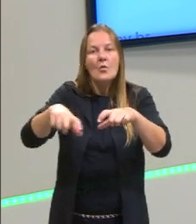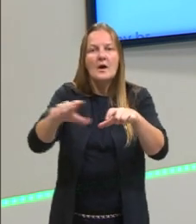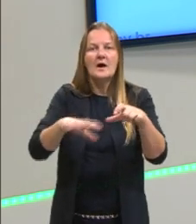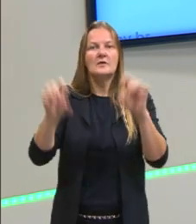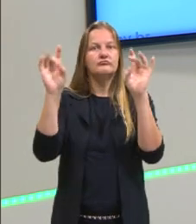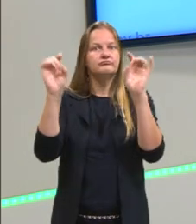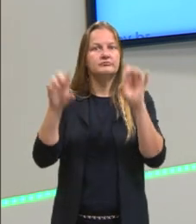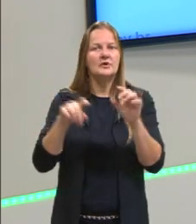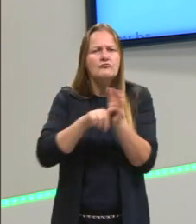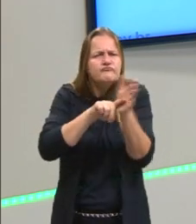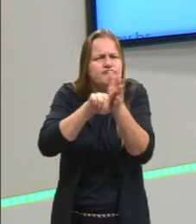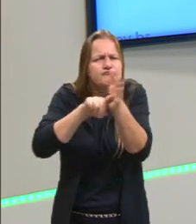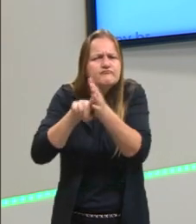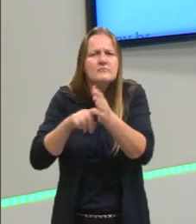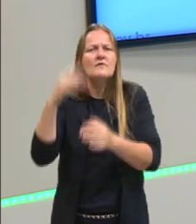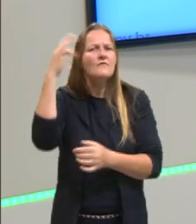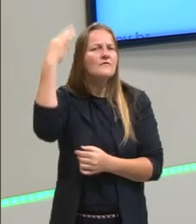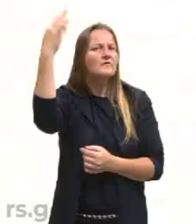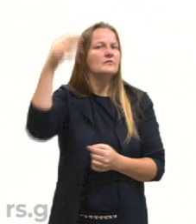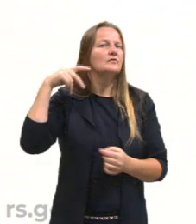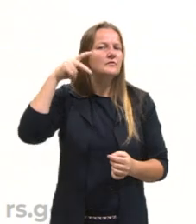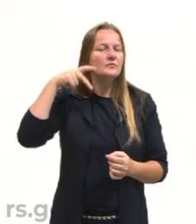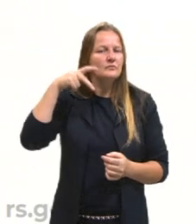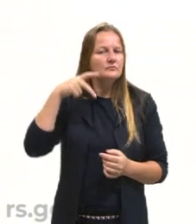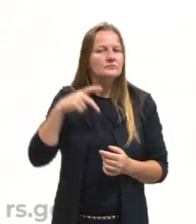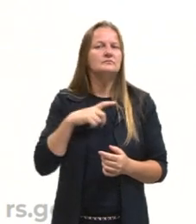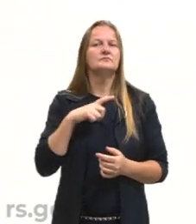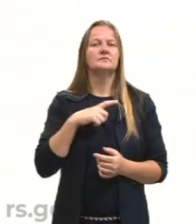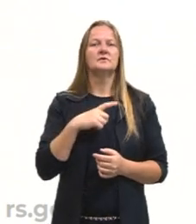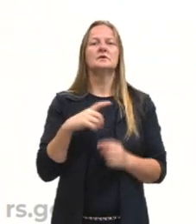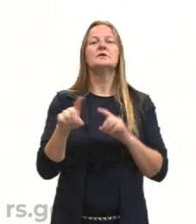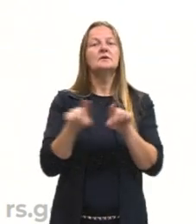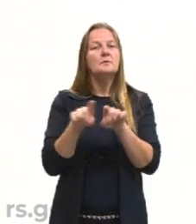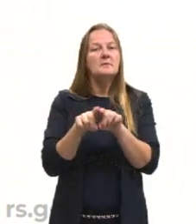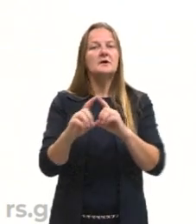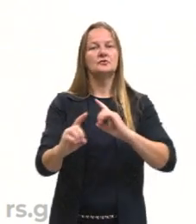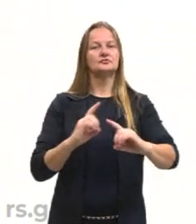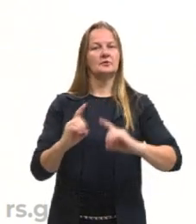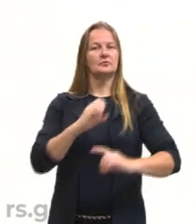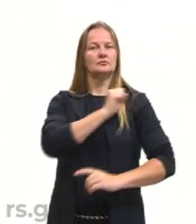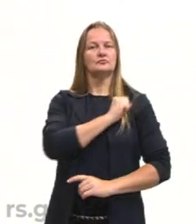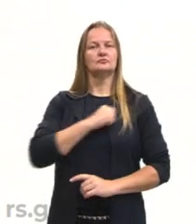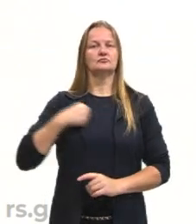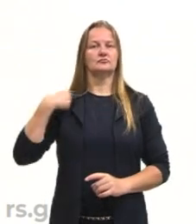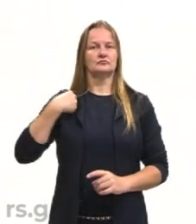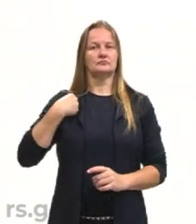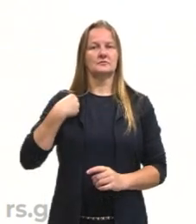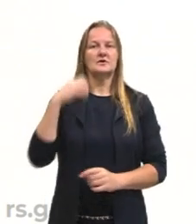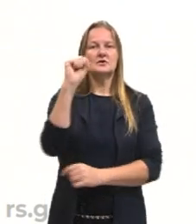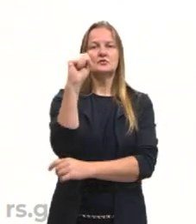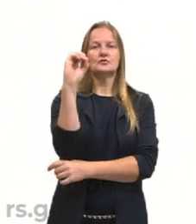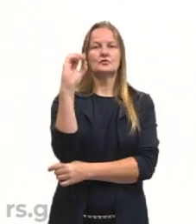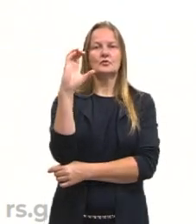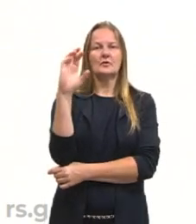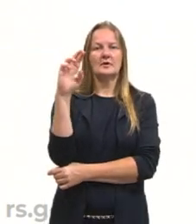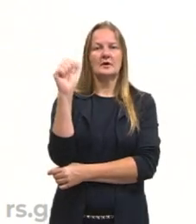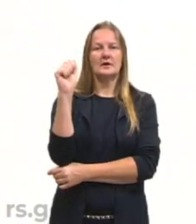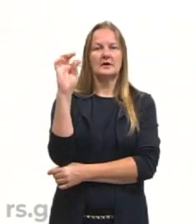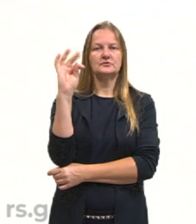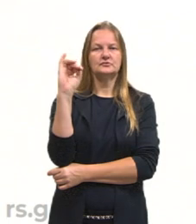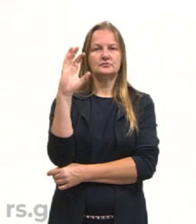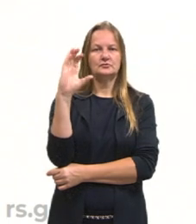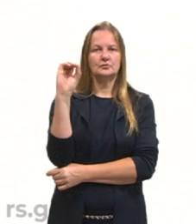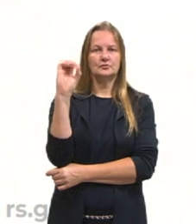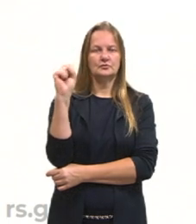aí ele vai tratar de filosofia, de política e dos diálogos socráticos. Ele, a